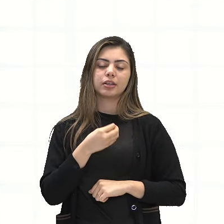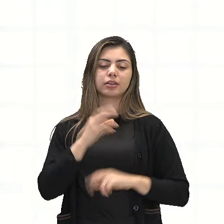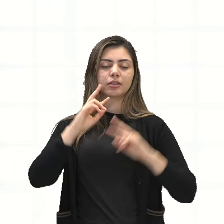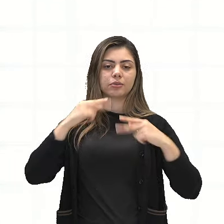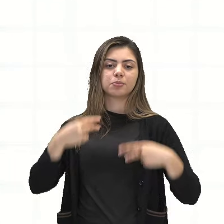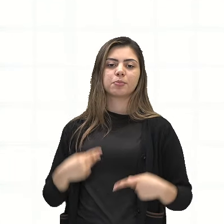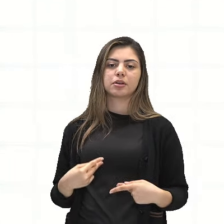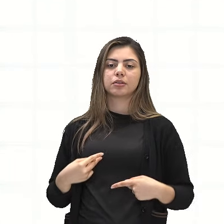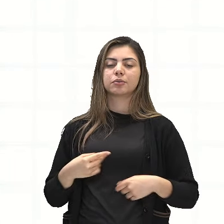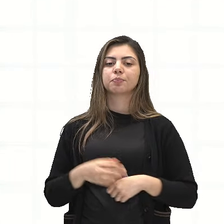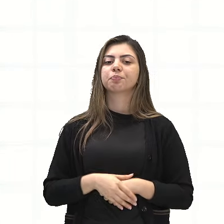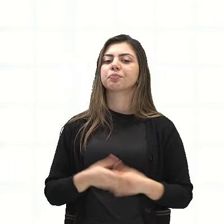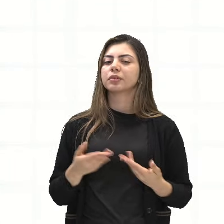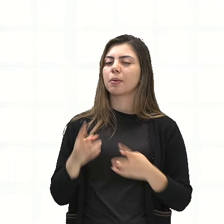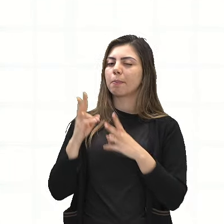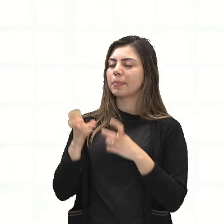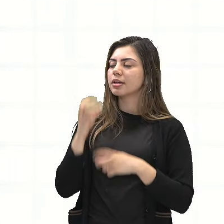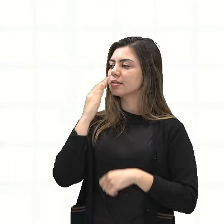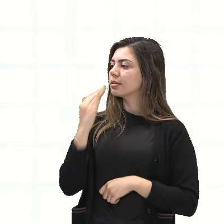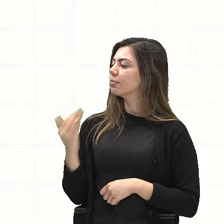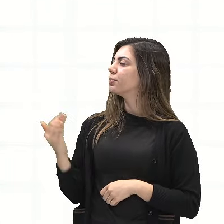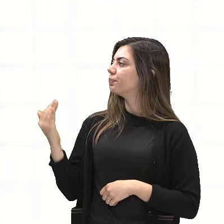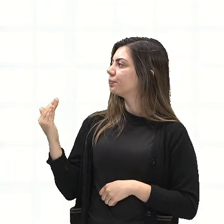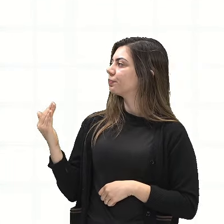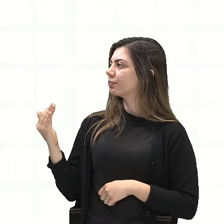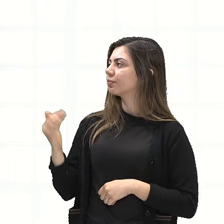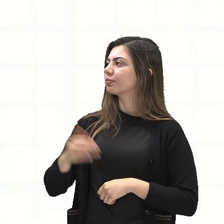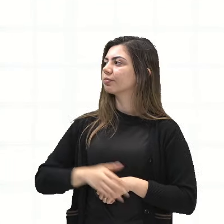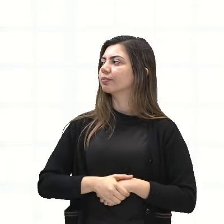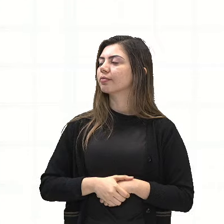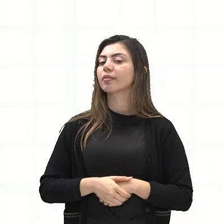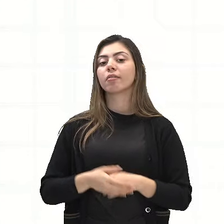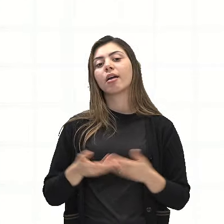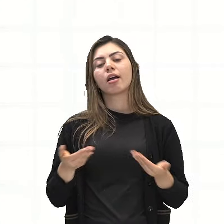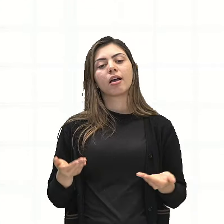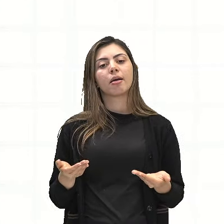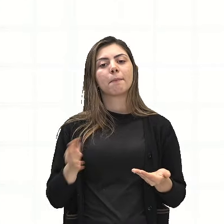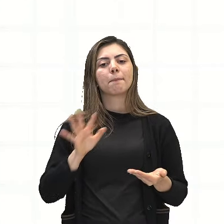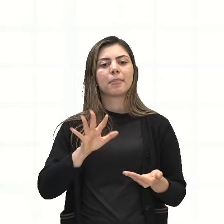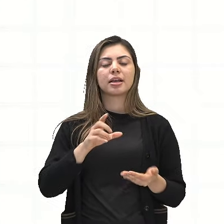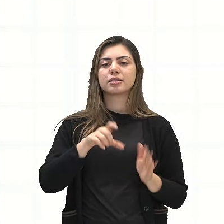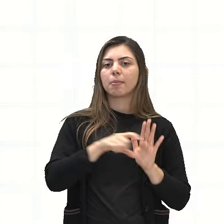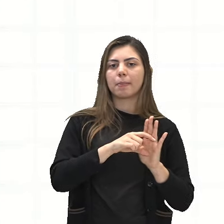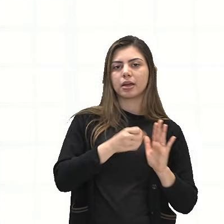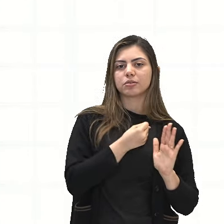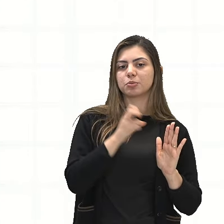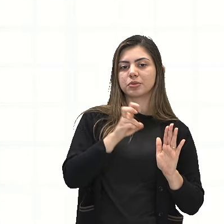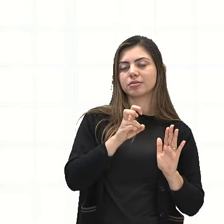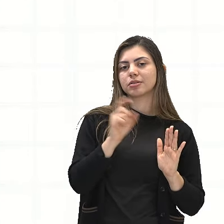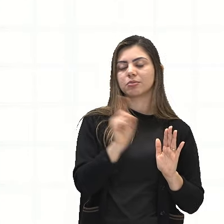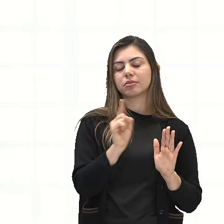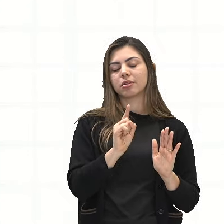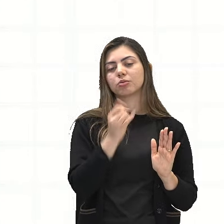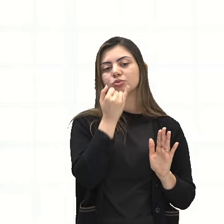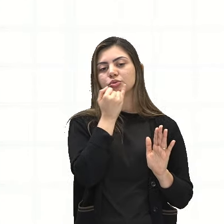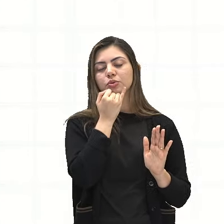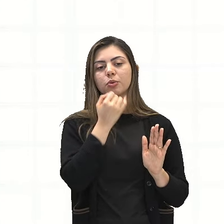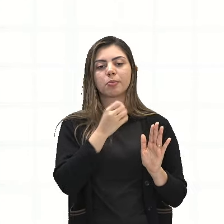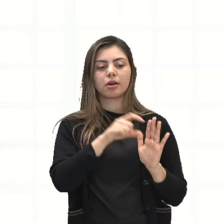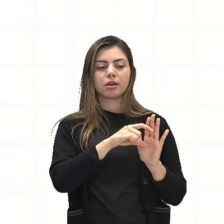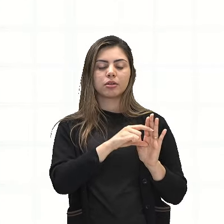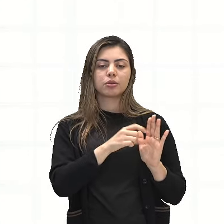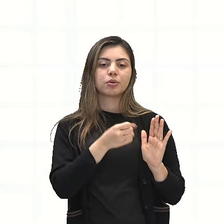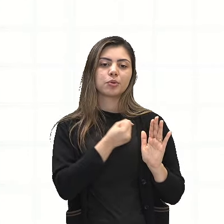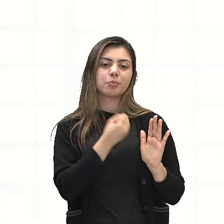humana. Observem na tela aí, na verdade não é o quinto parágrafo, é o quarto parágrafo.